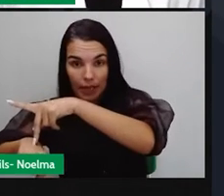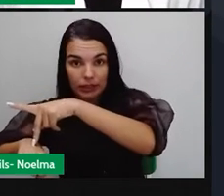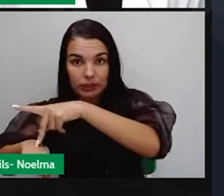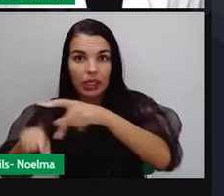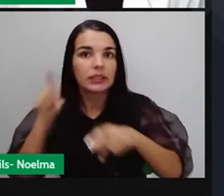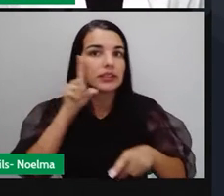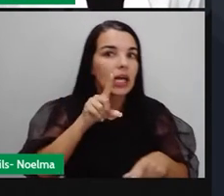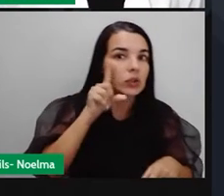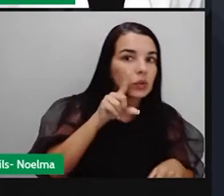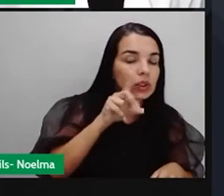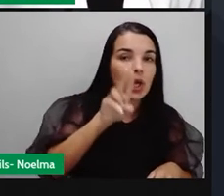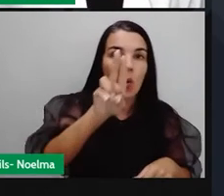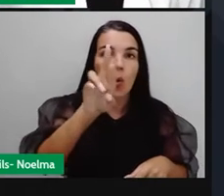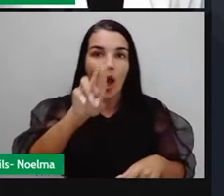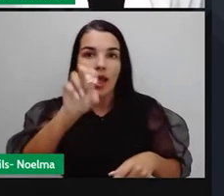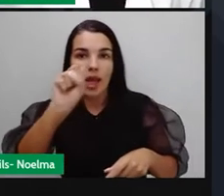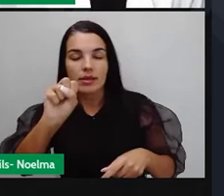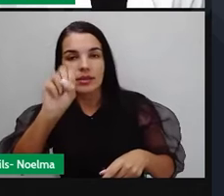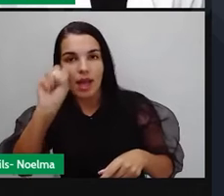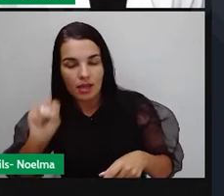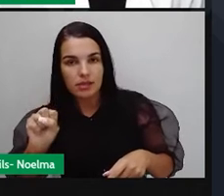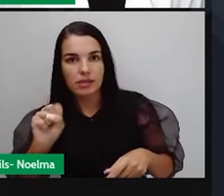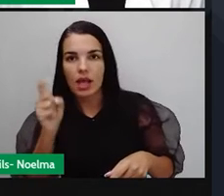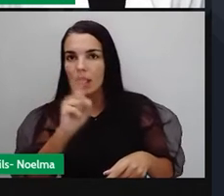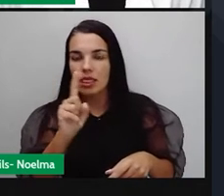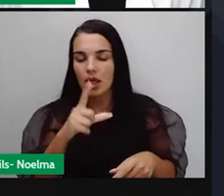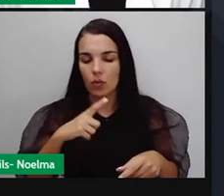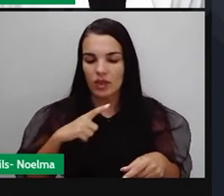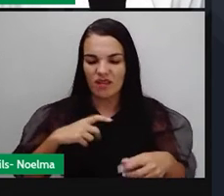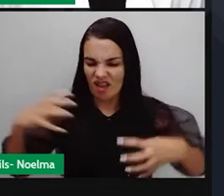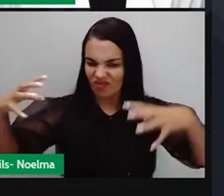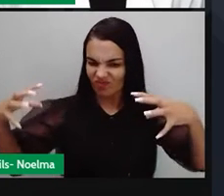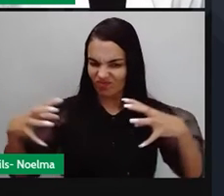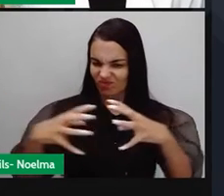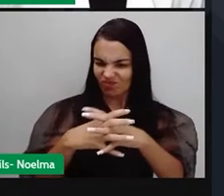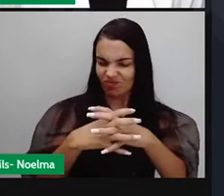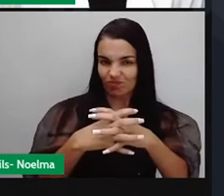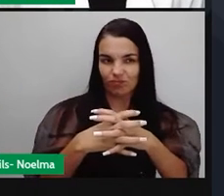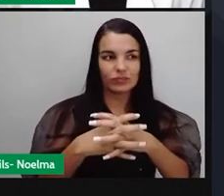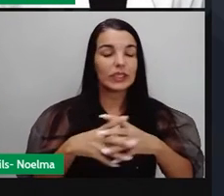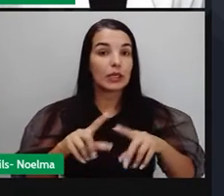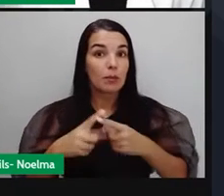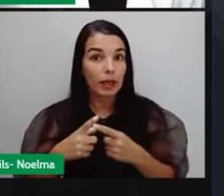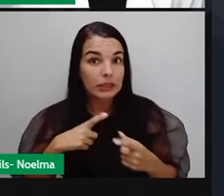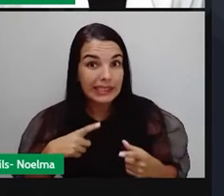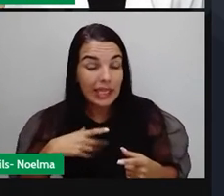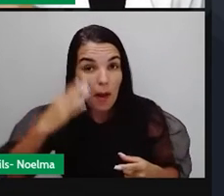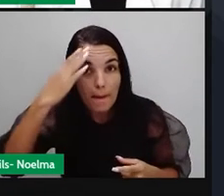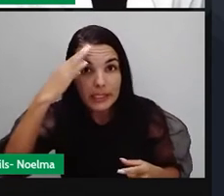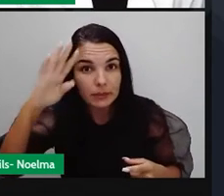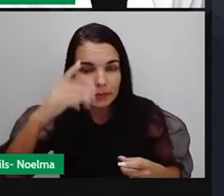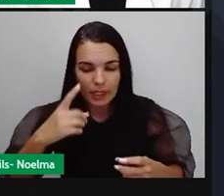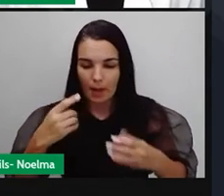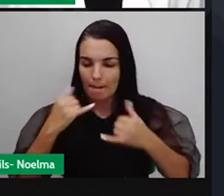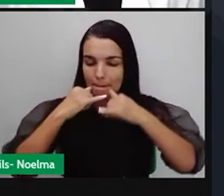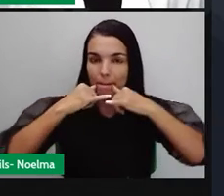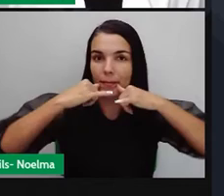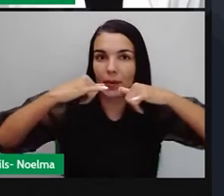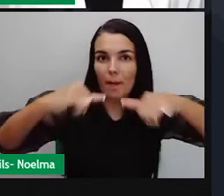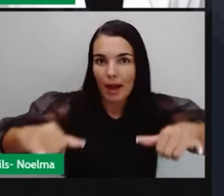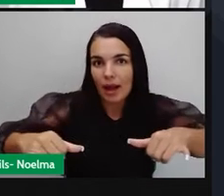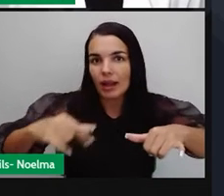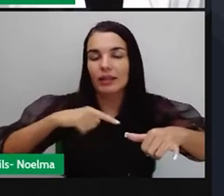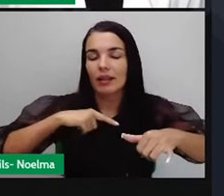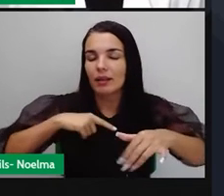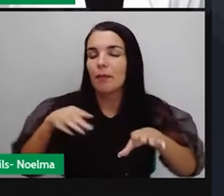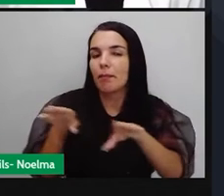Estados Unidos e União Soviética, não chegaram aos dias de fato, mas atuaram principalmente através da propaganda e